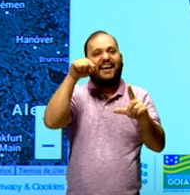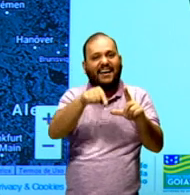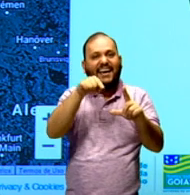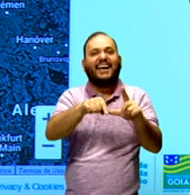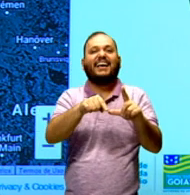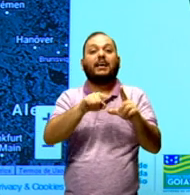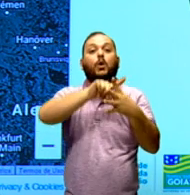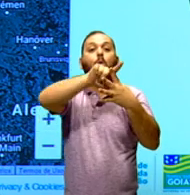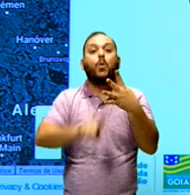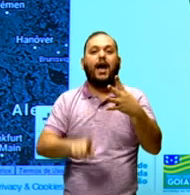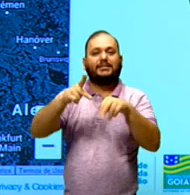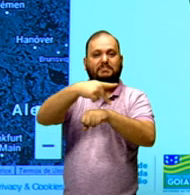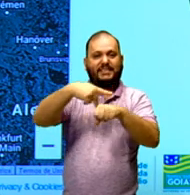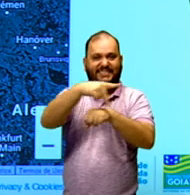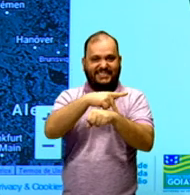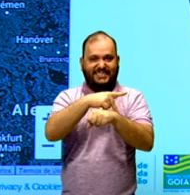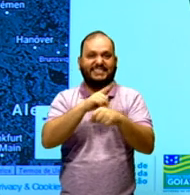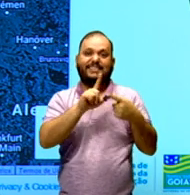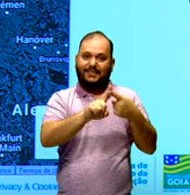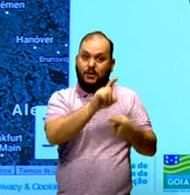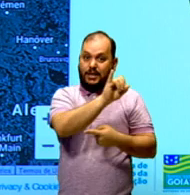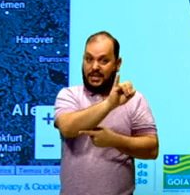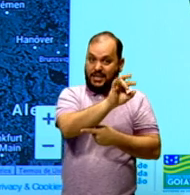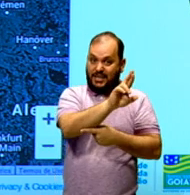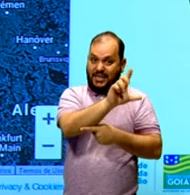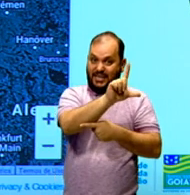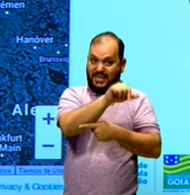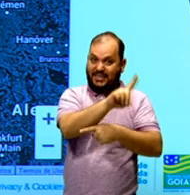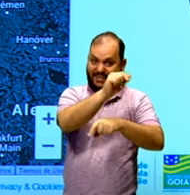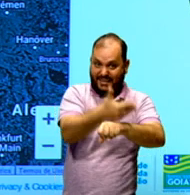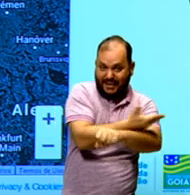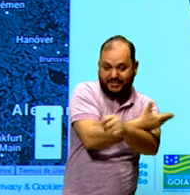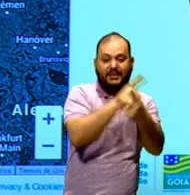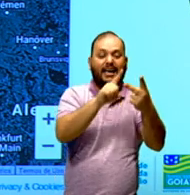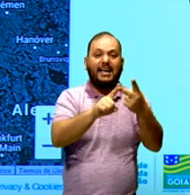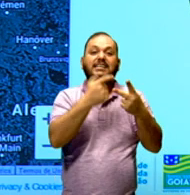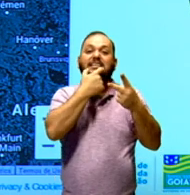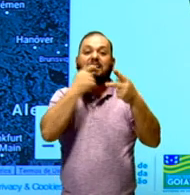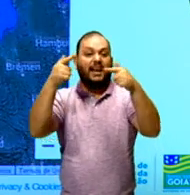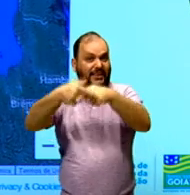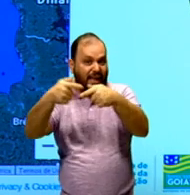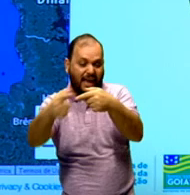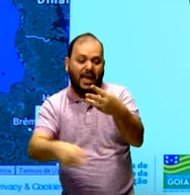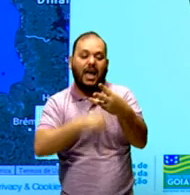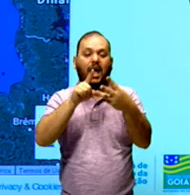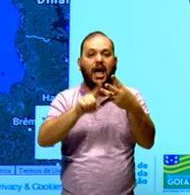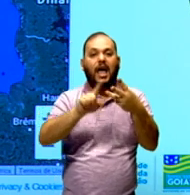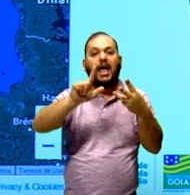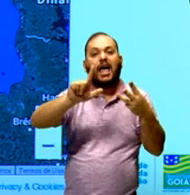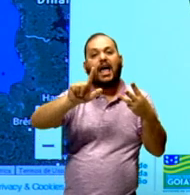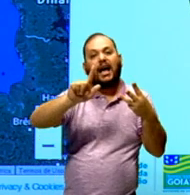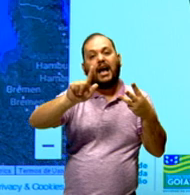formado por quatro países, um deles é a Irlanda do Norte, a Inglaterra, o país de Gales e a